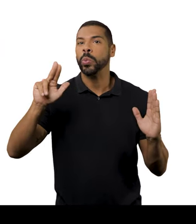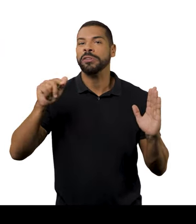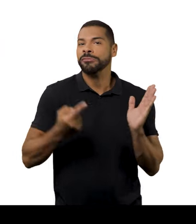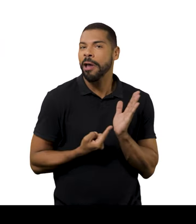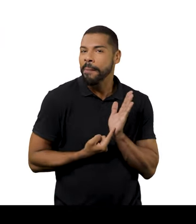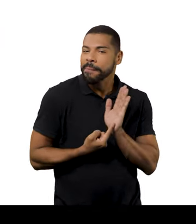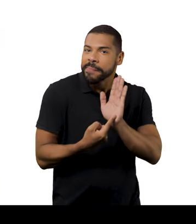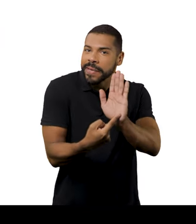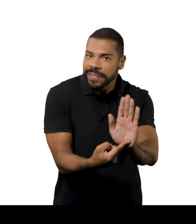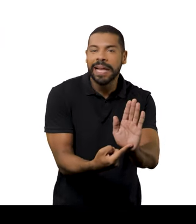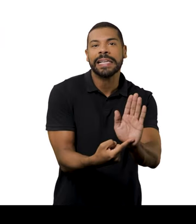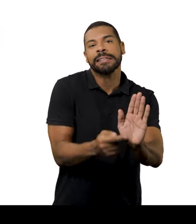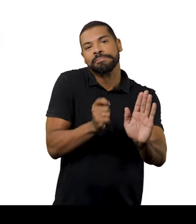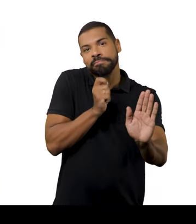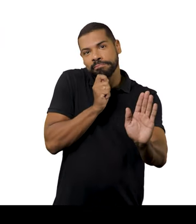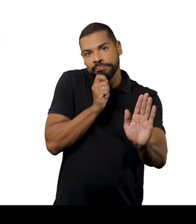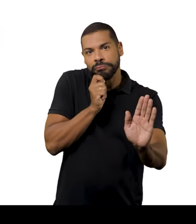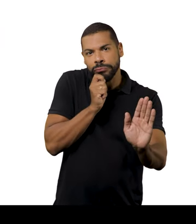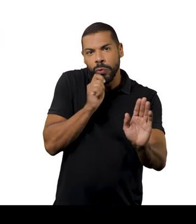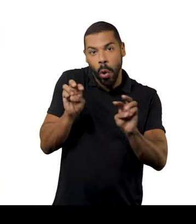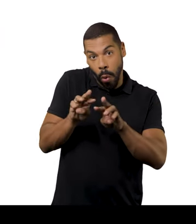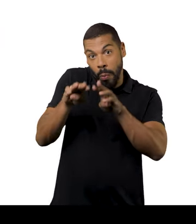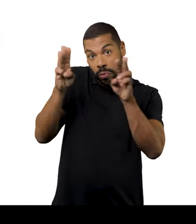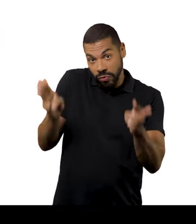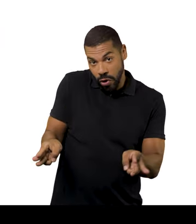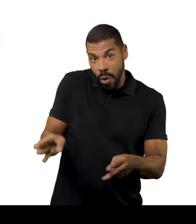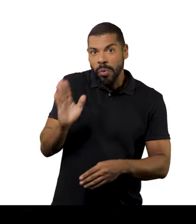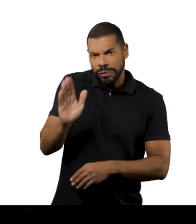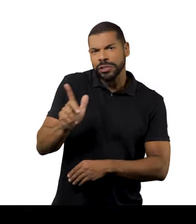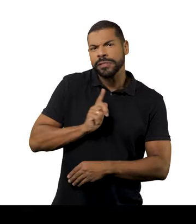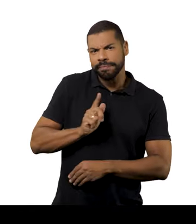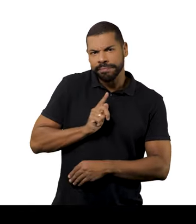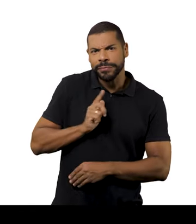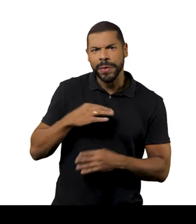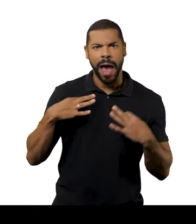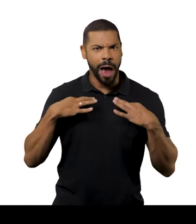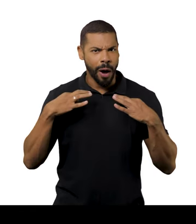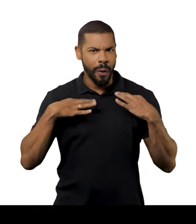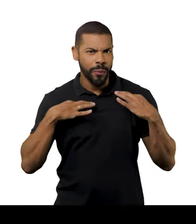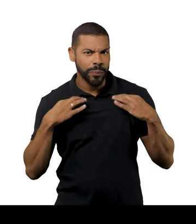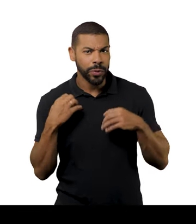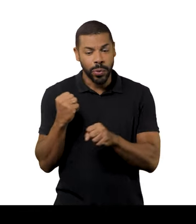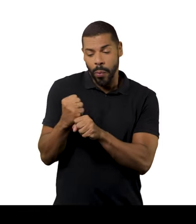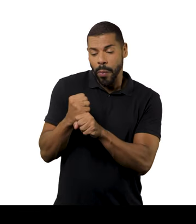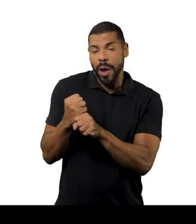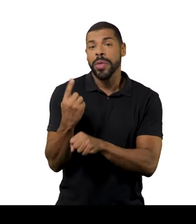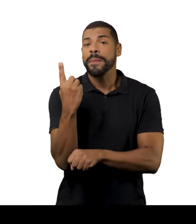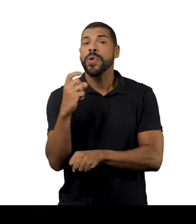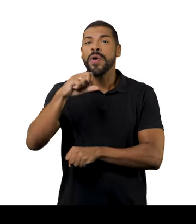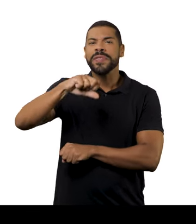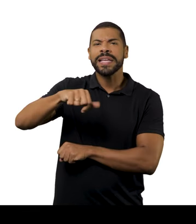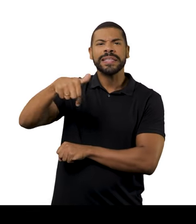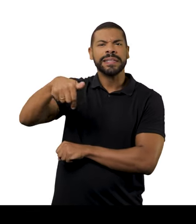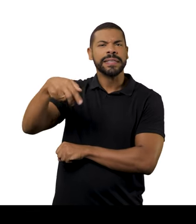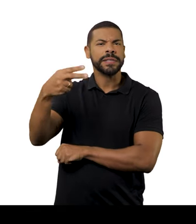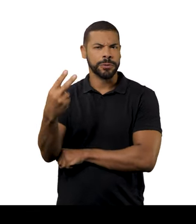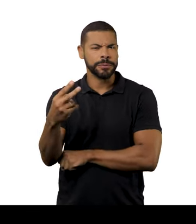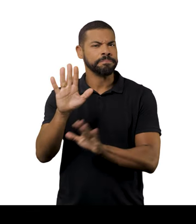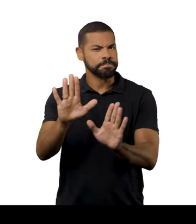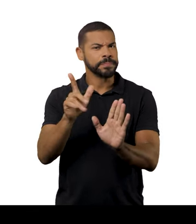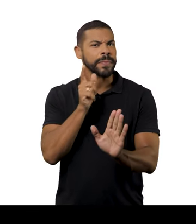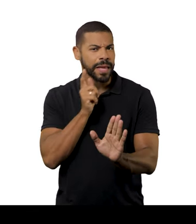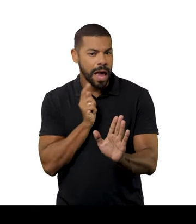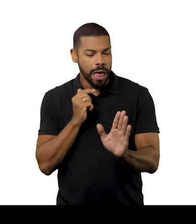nunca tinha sido apresentada, embora o museu tivesse adquirido aquelas peças em 72. E o